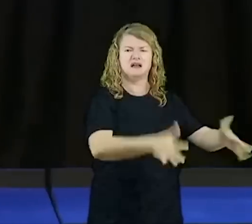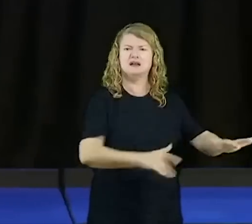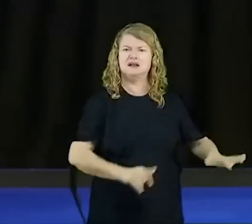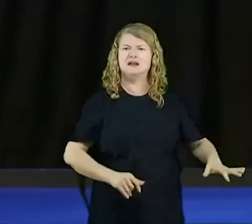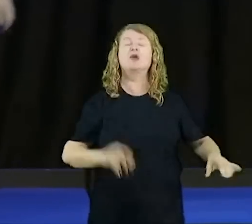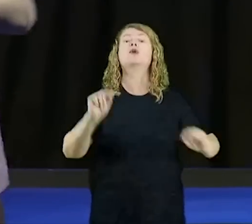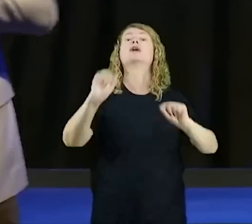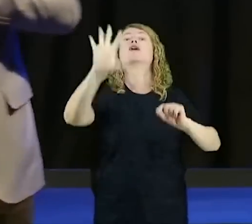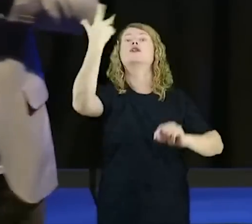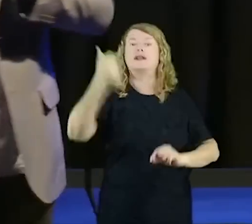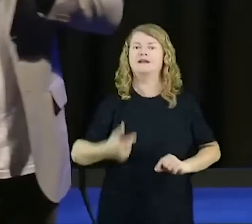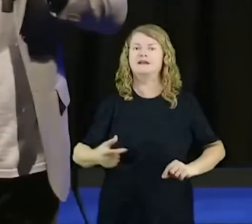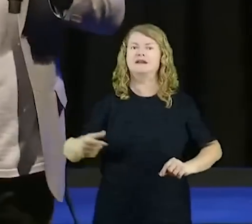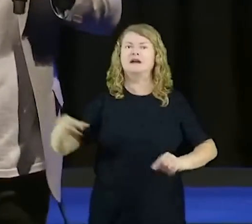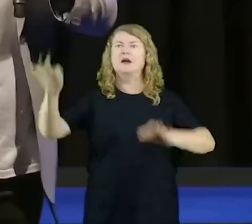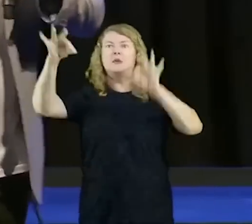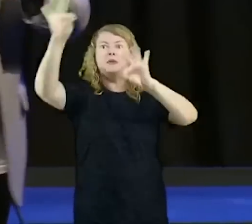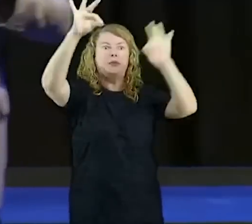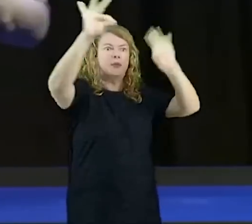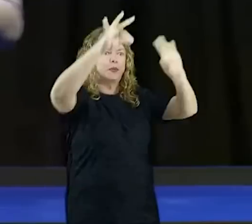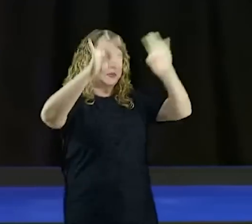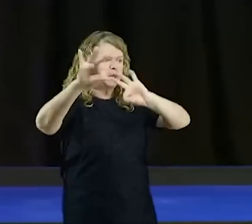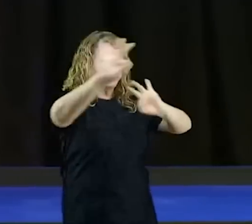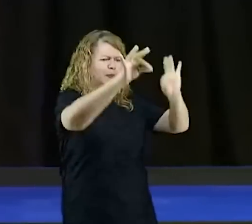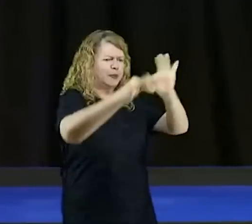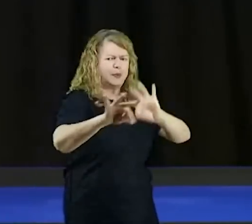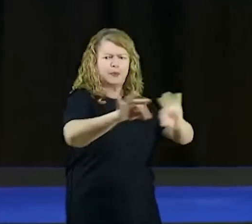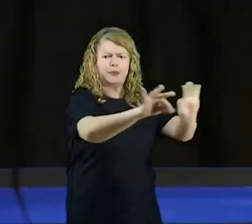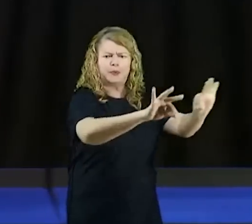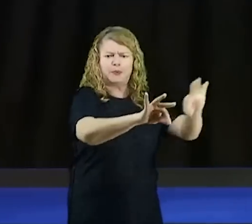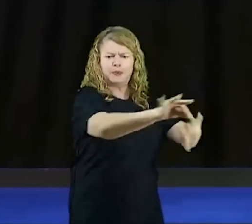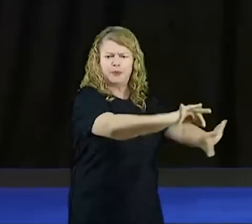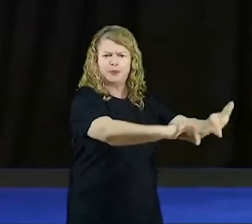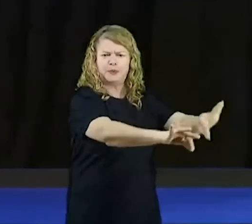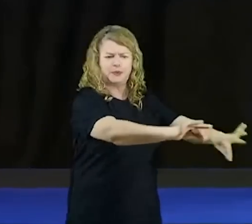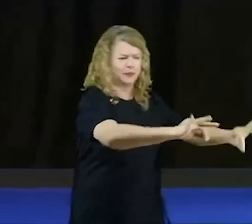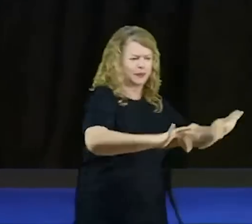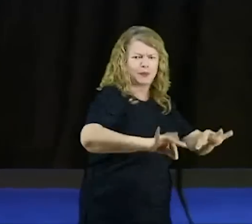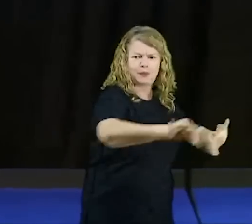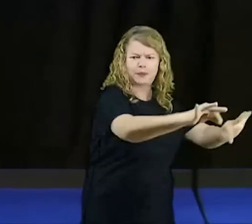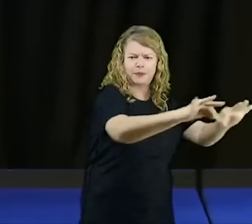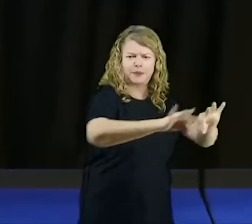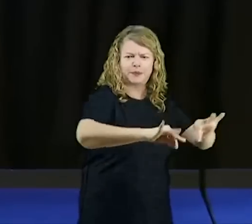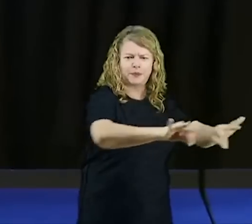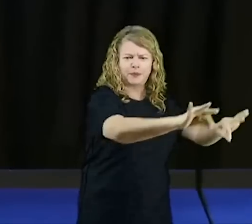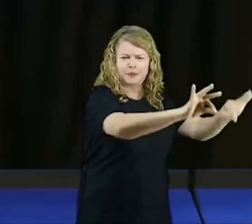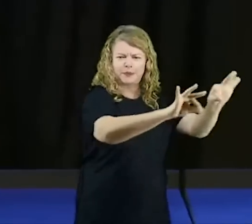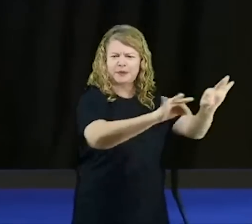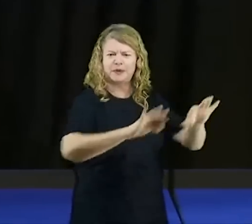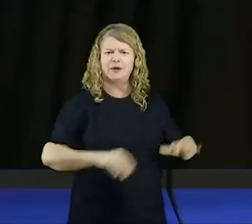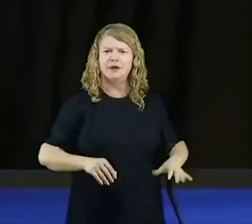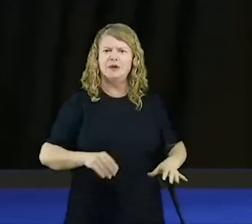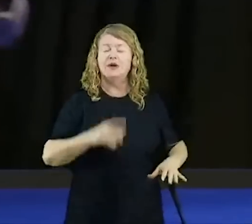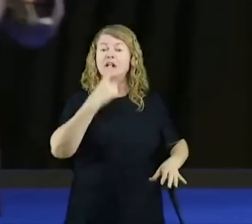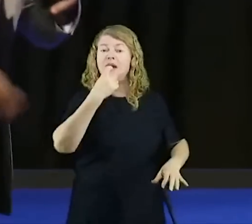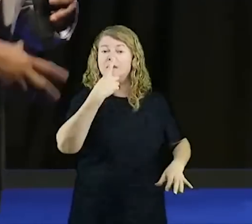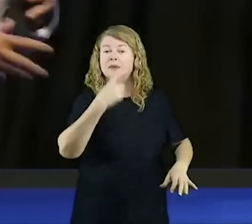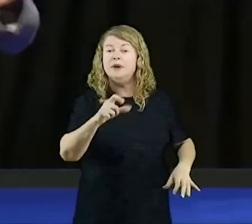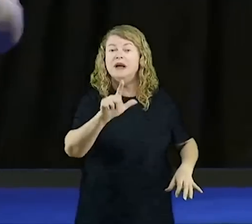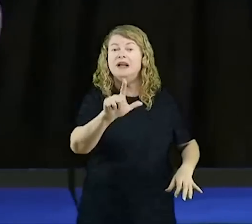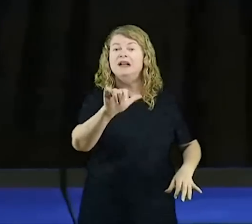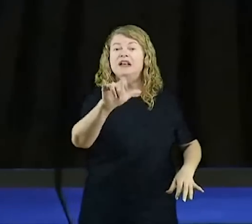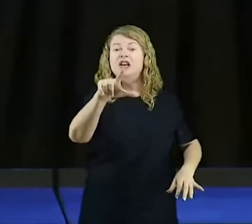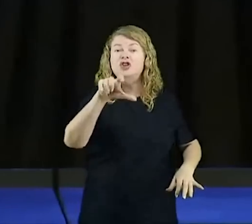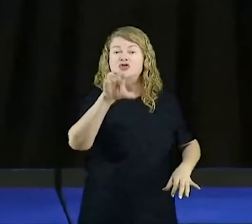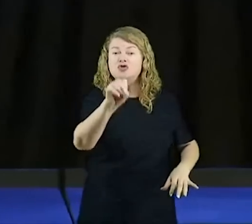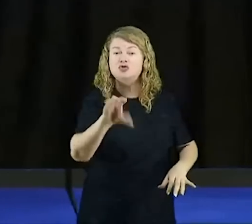precisam ser alimentadas. Você vai numa lixeira. Tem um monte de mosca lá. Por que tem um monte